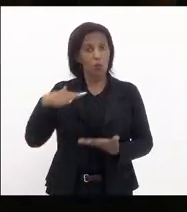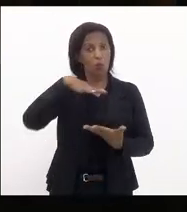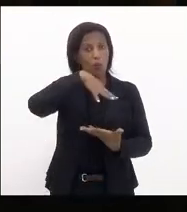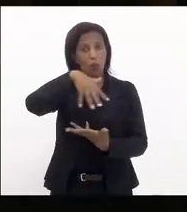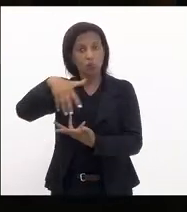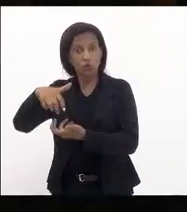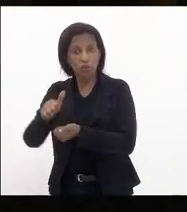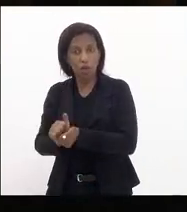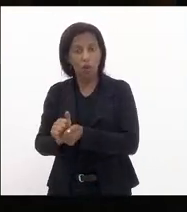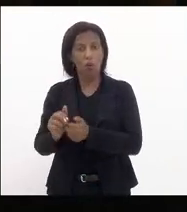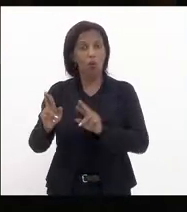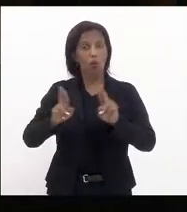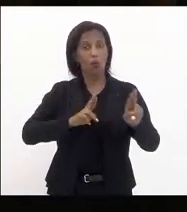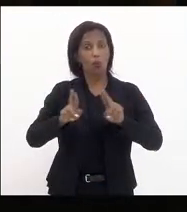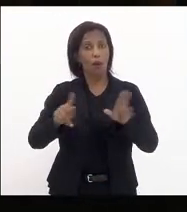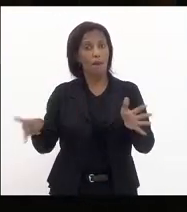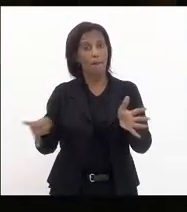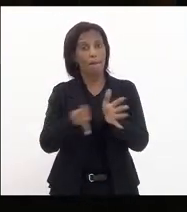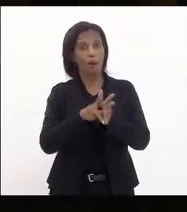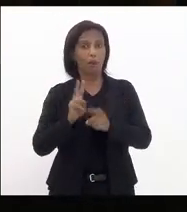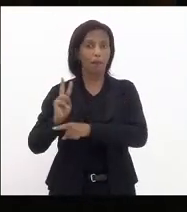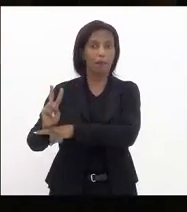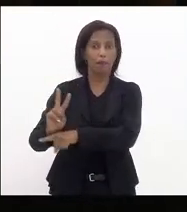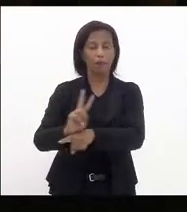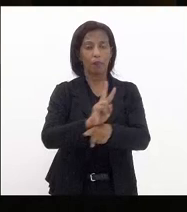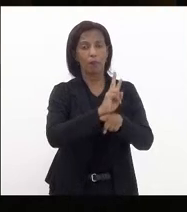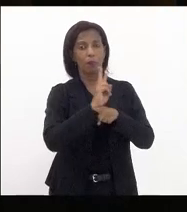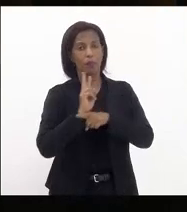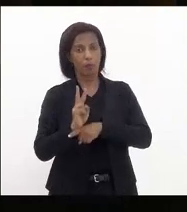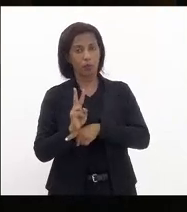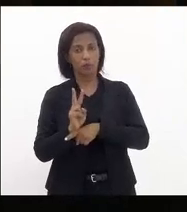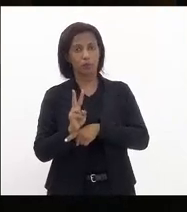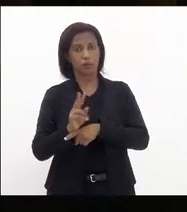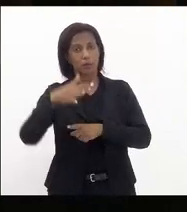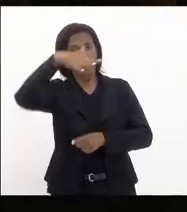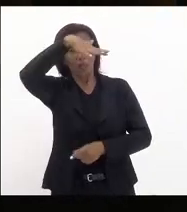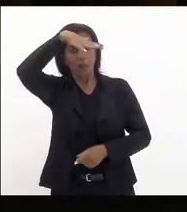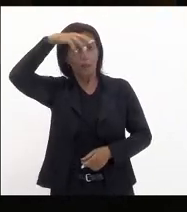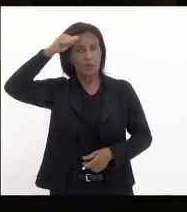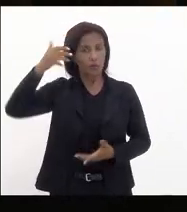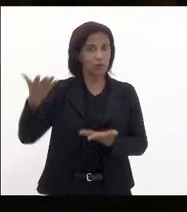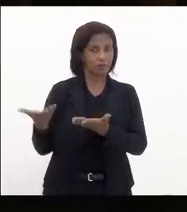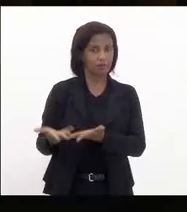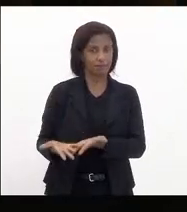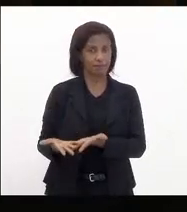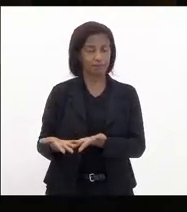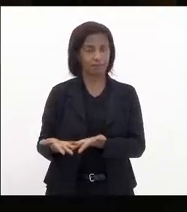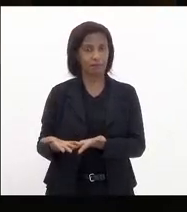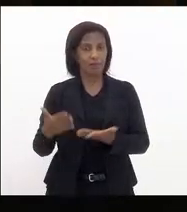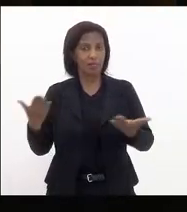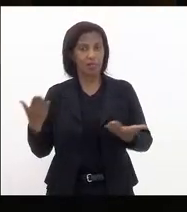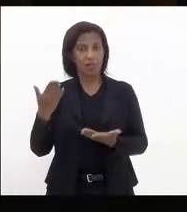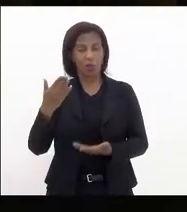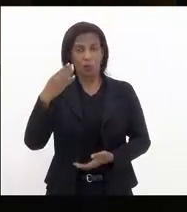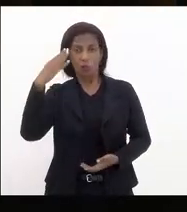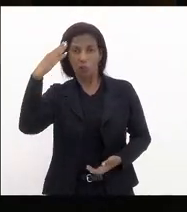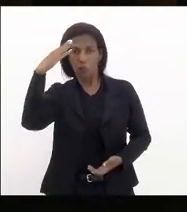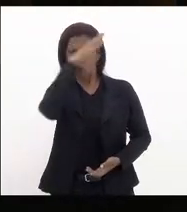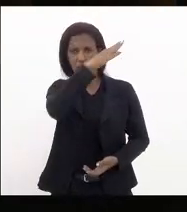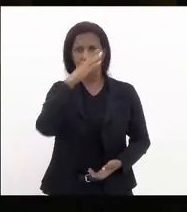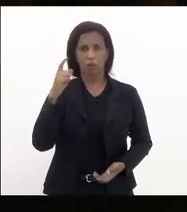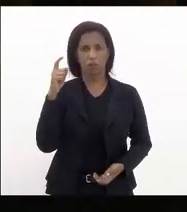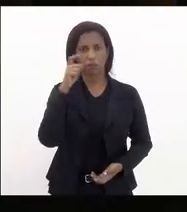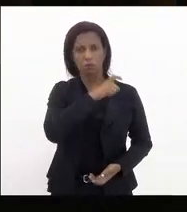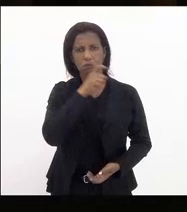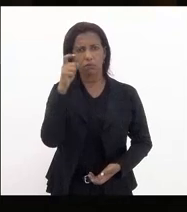com relação a própria preservação da Amazônia então Bolsonaro mente